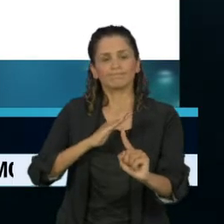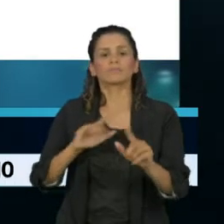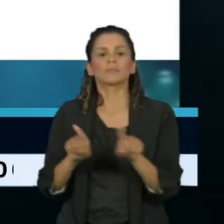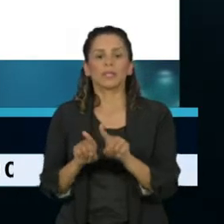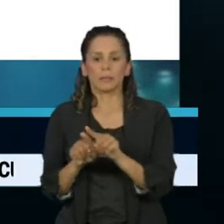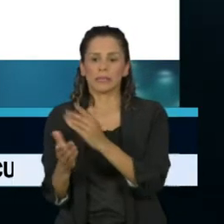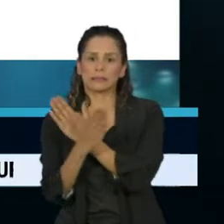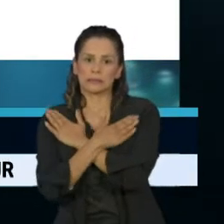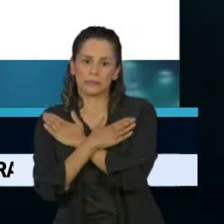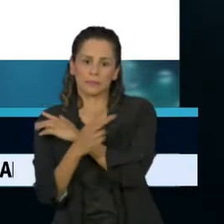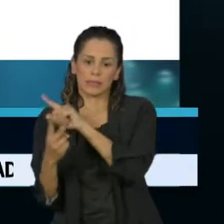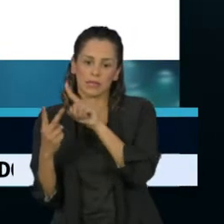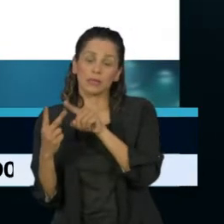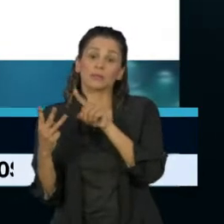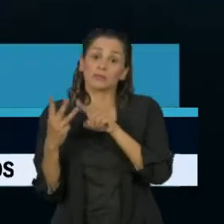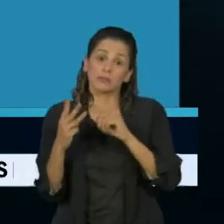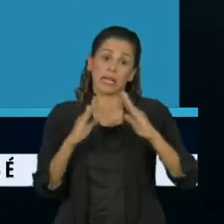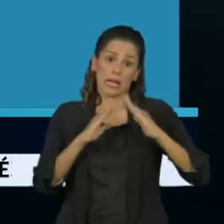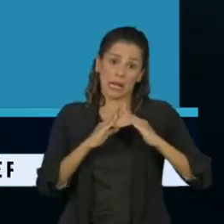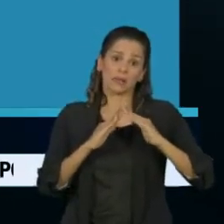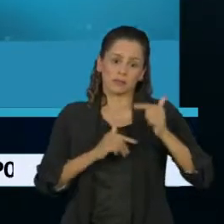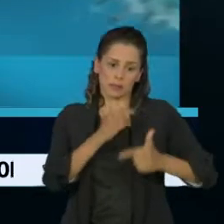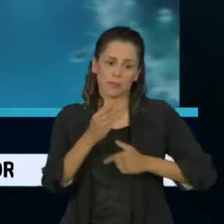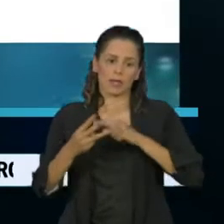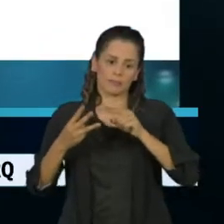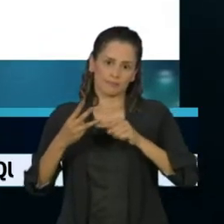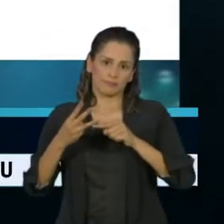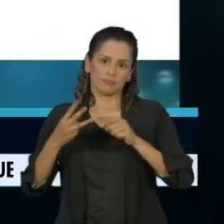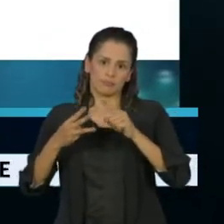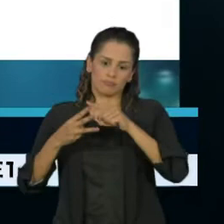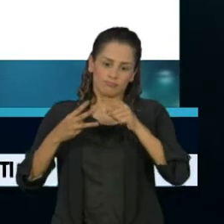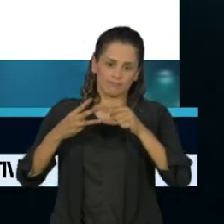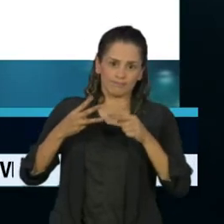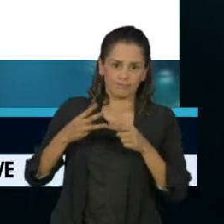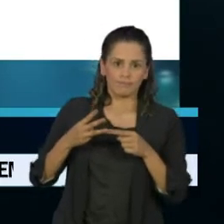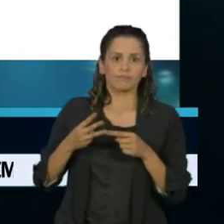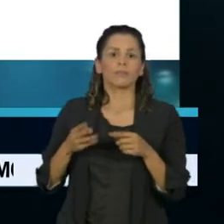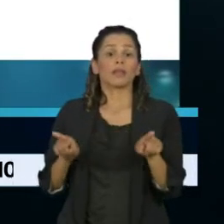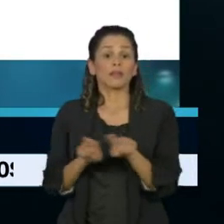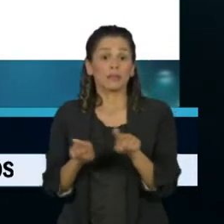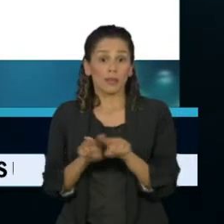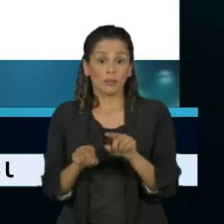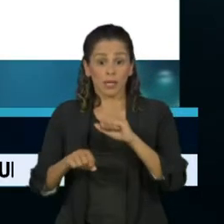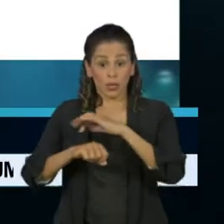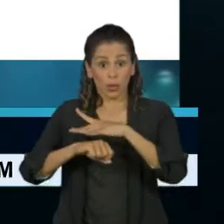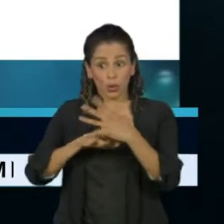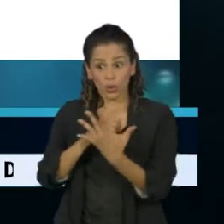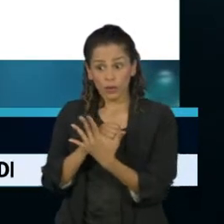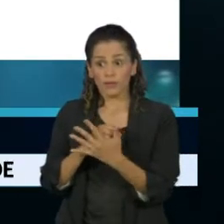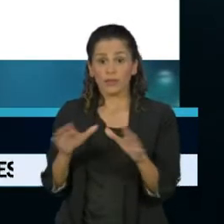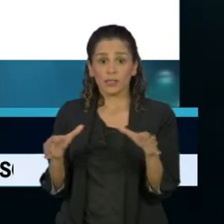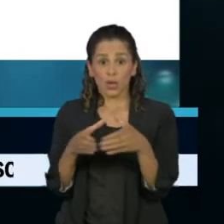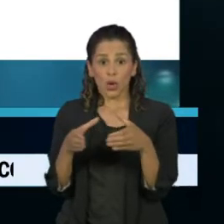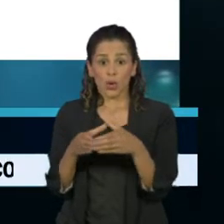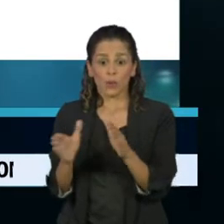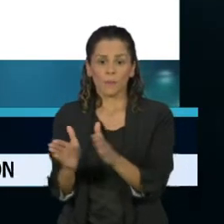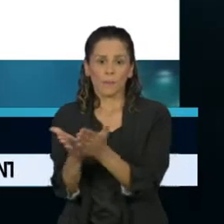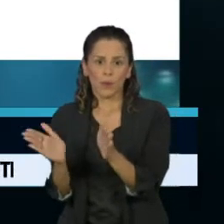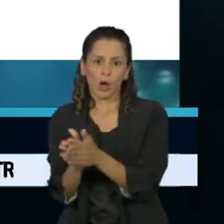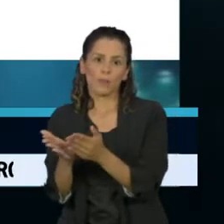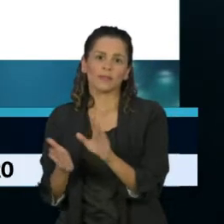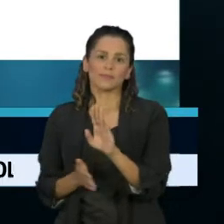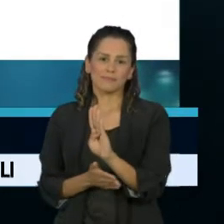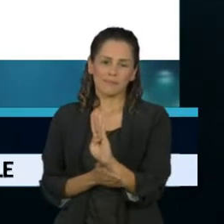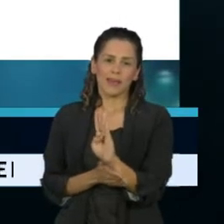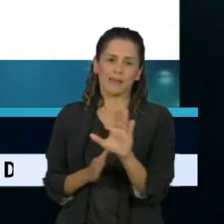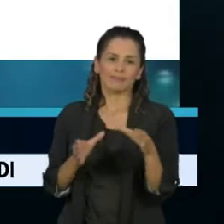e os que estão trabalhando em casa. Ainda, segundo a pesquisa, a doença afeta três vezes mais quem pertence às classes D e E